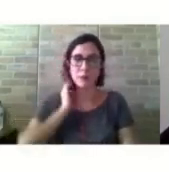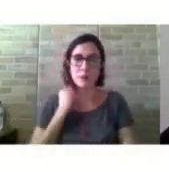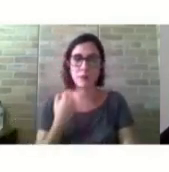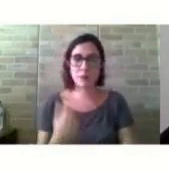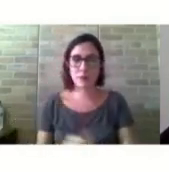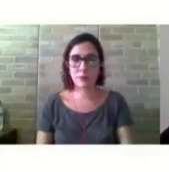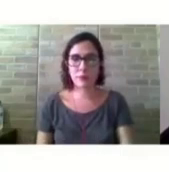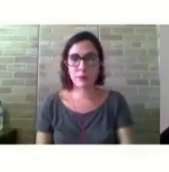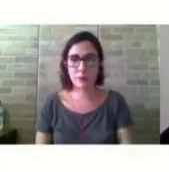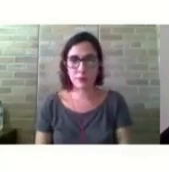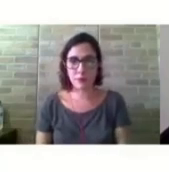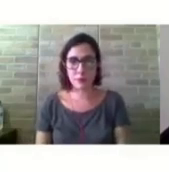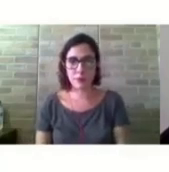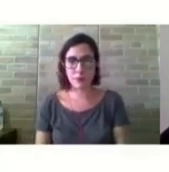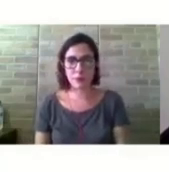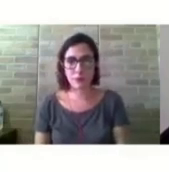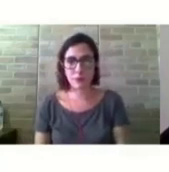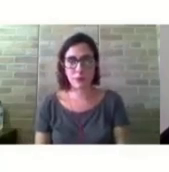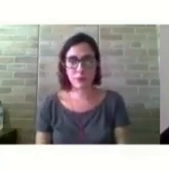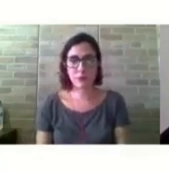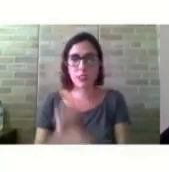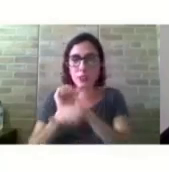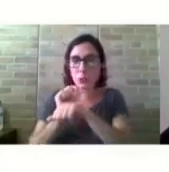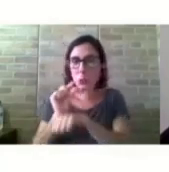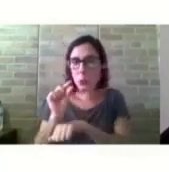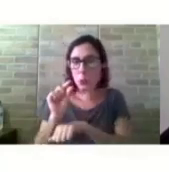Um minutinho, vou projetar aqui.